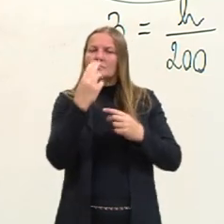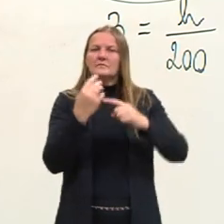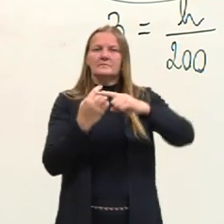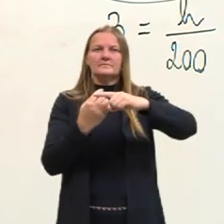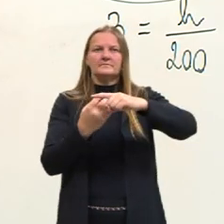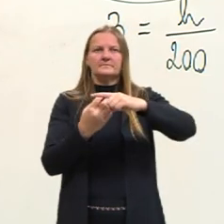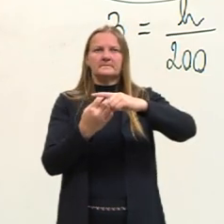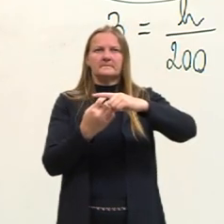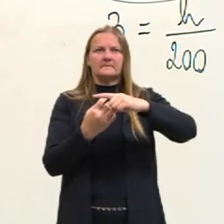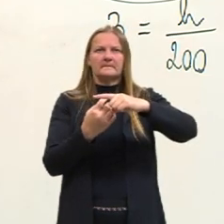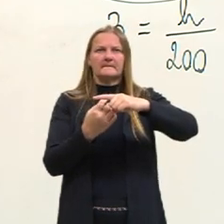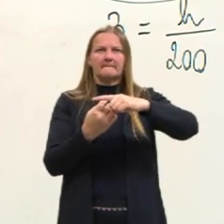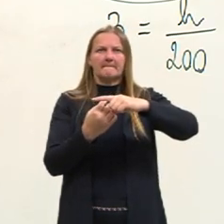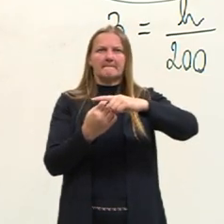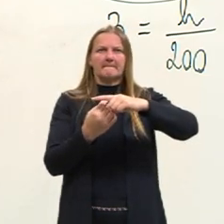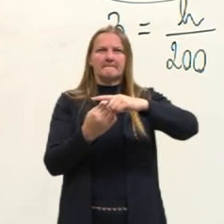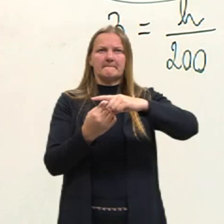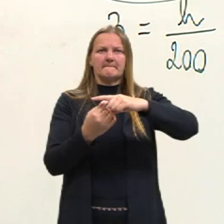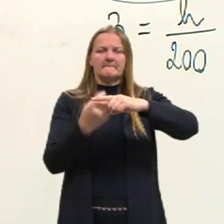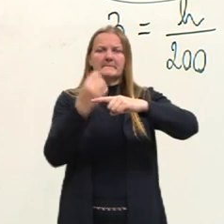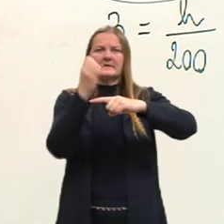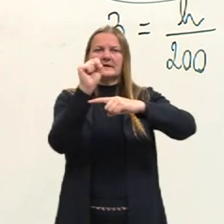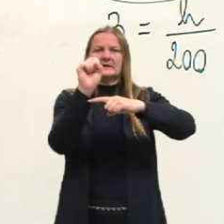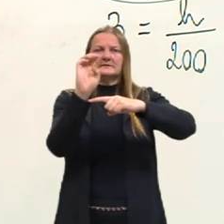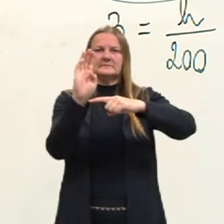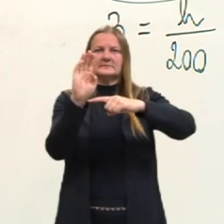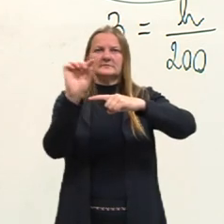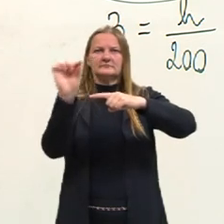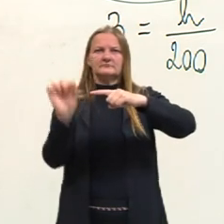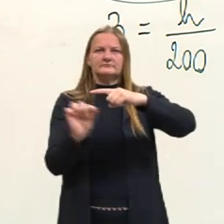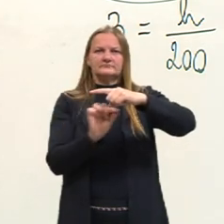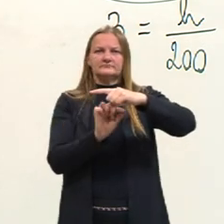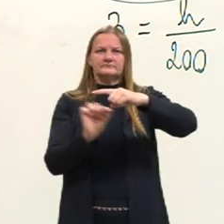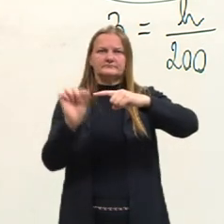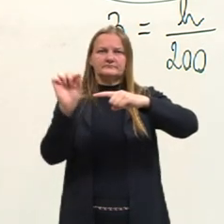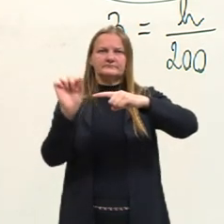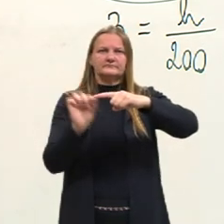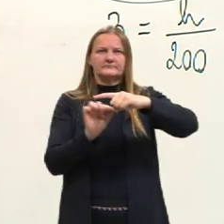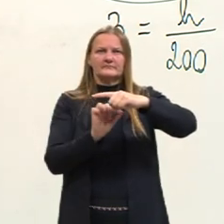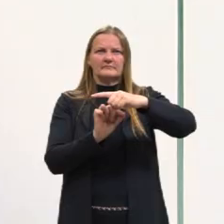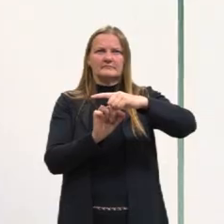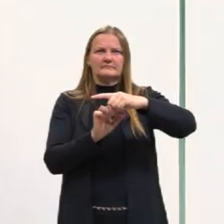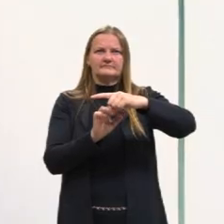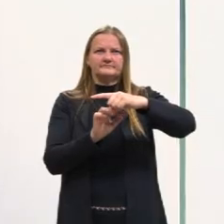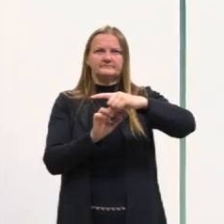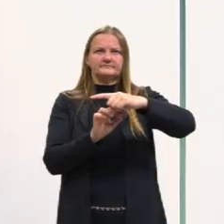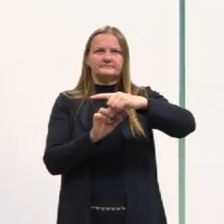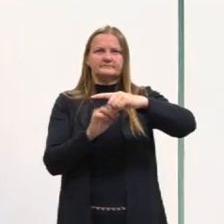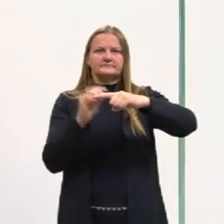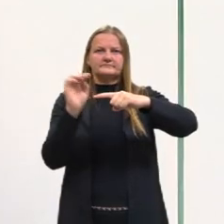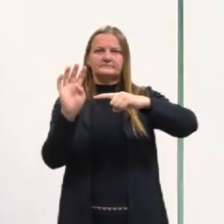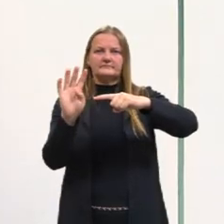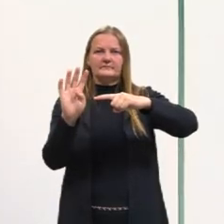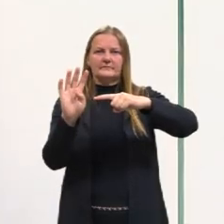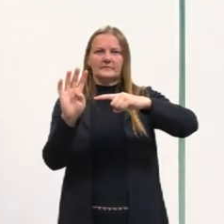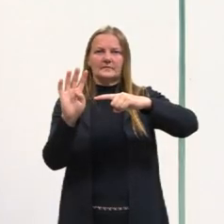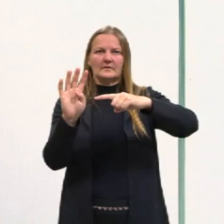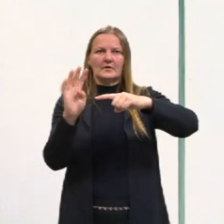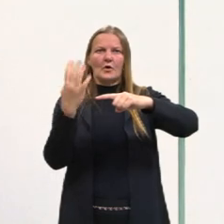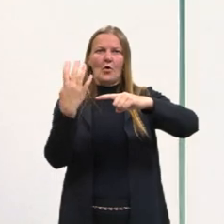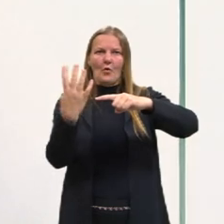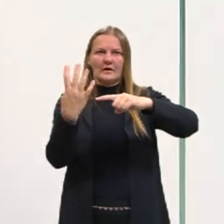4. Esse SB, que é a nossa variável, vem para cá. 4SB. Então,